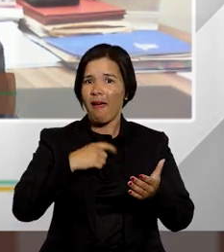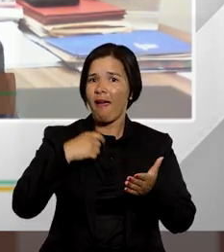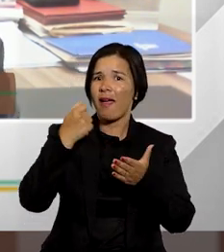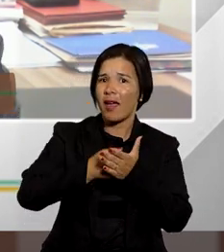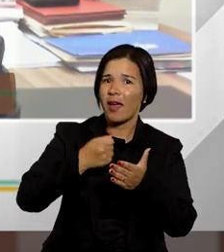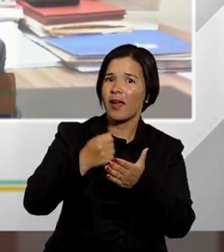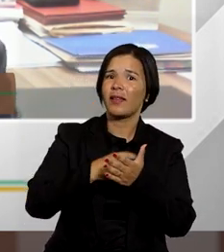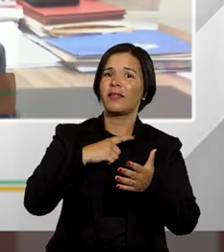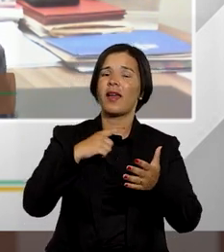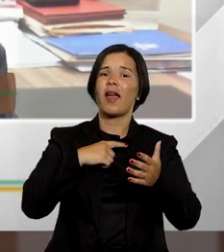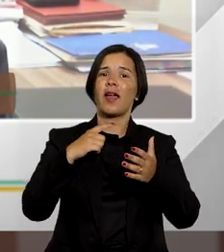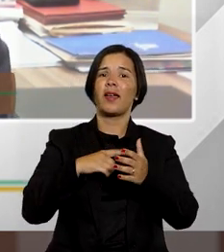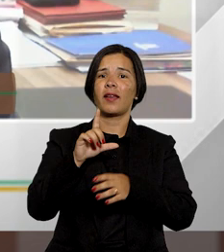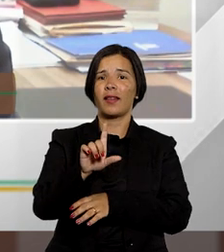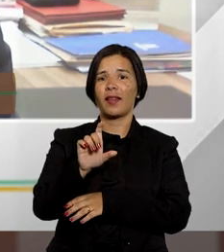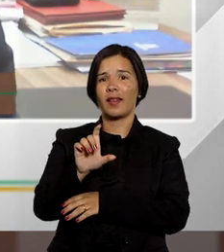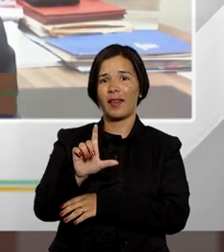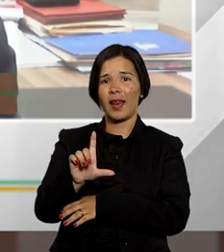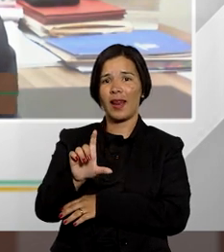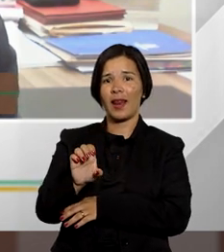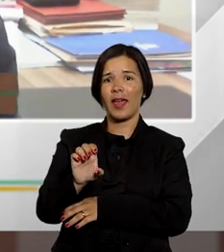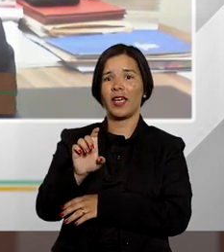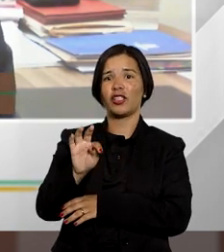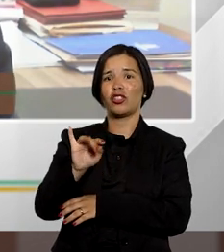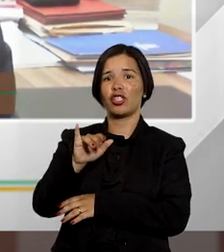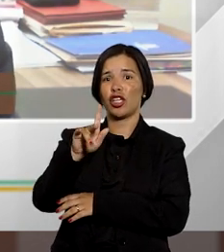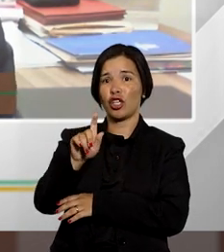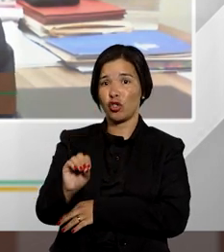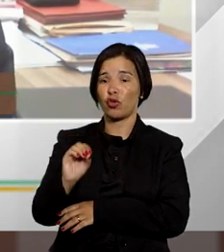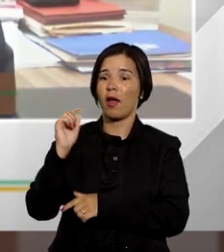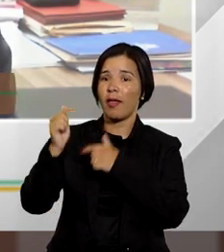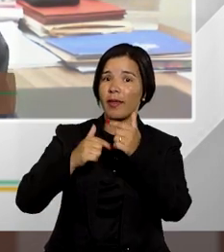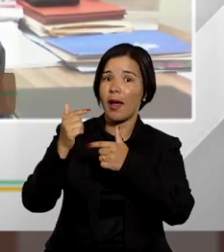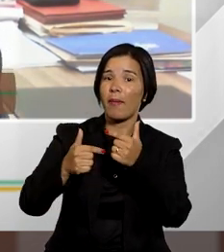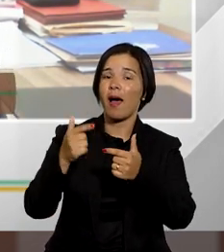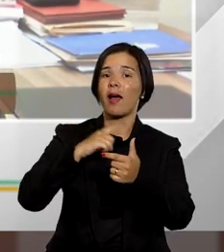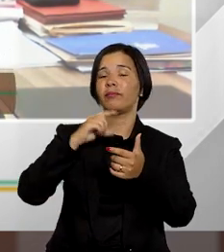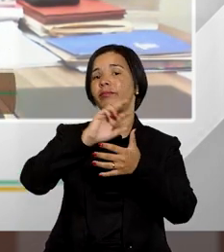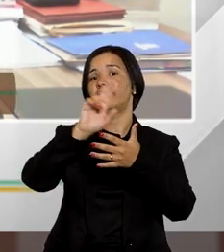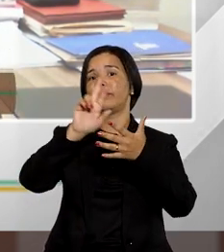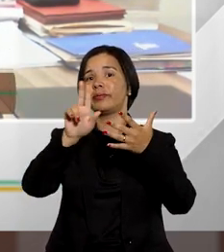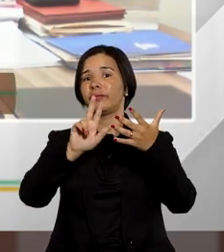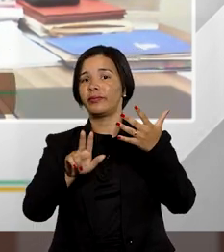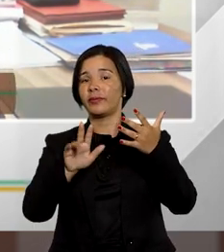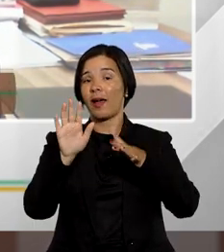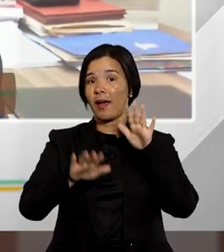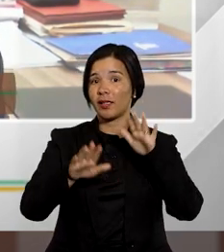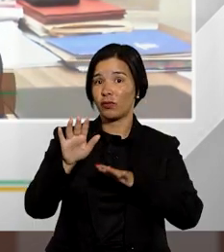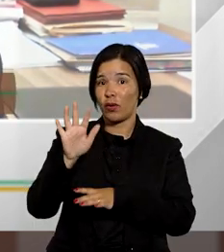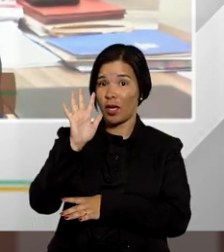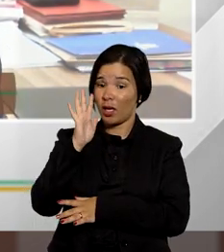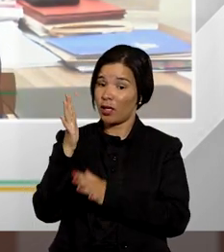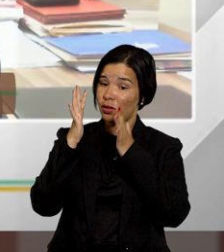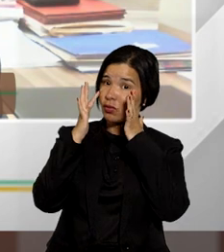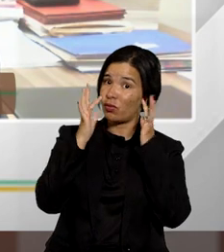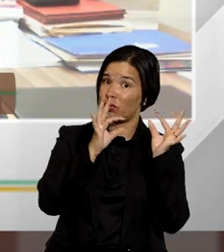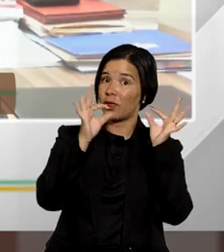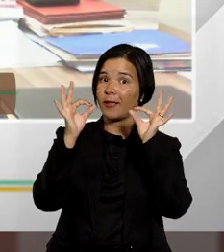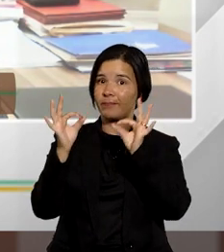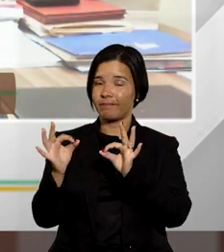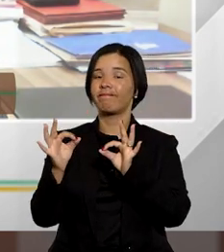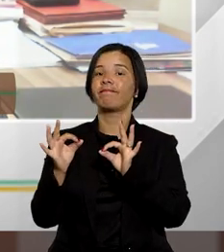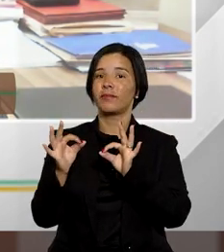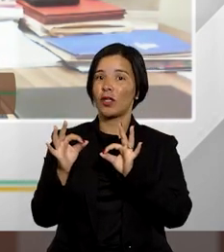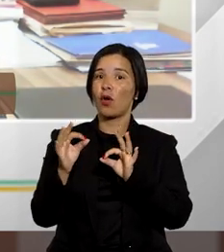resistência há litígio dura trabalha-se será que não seria o caso de haver de